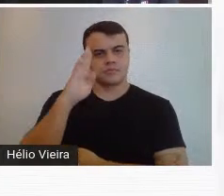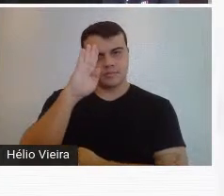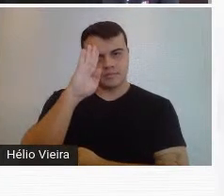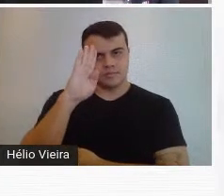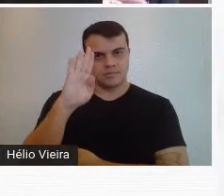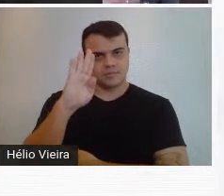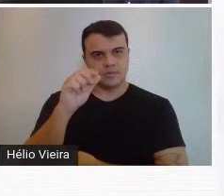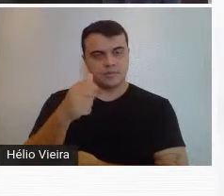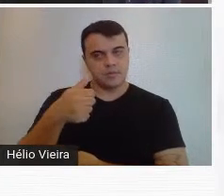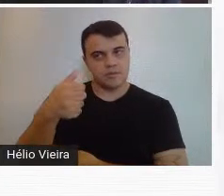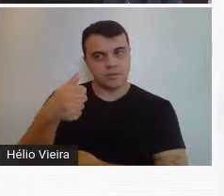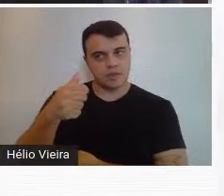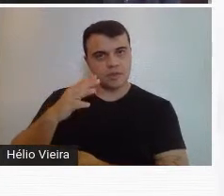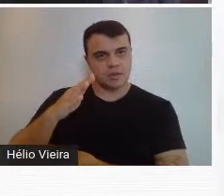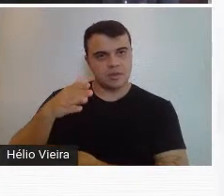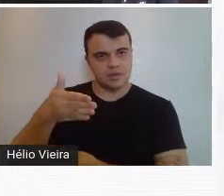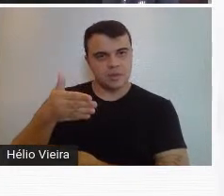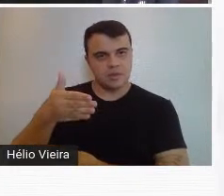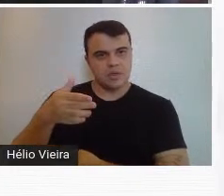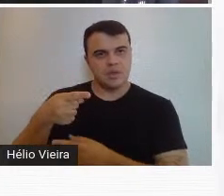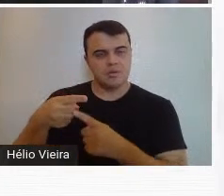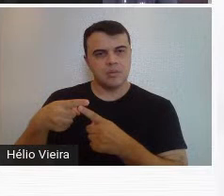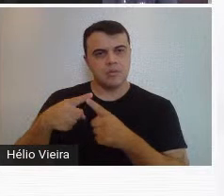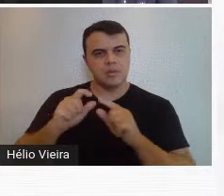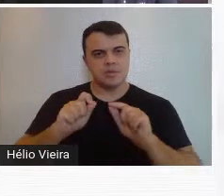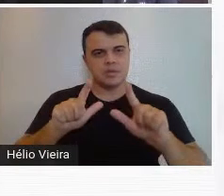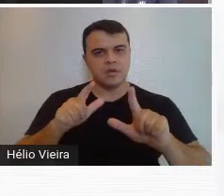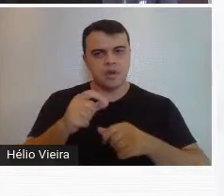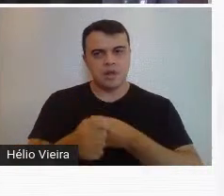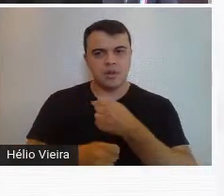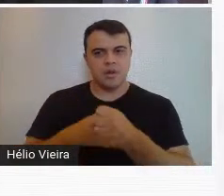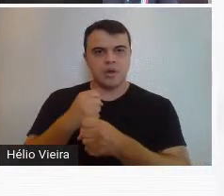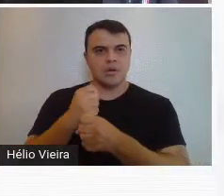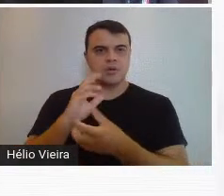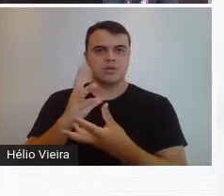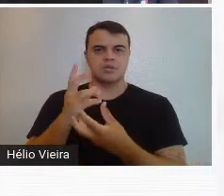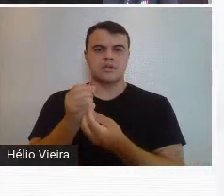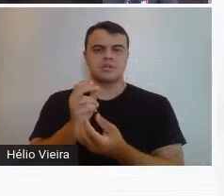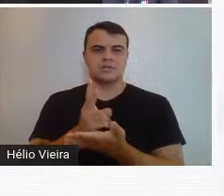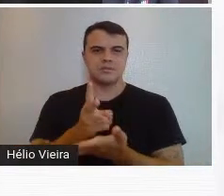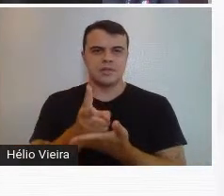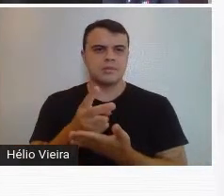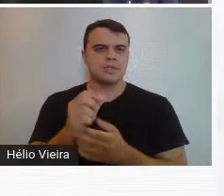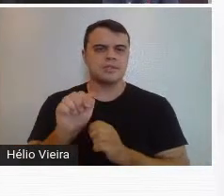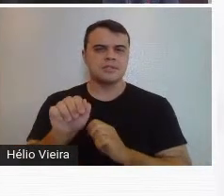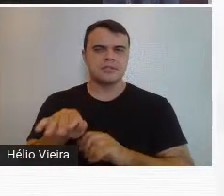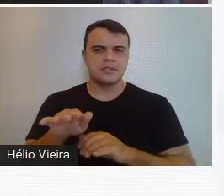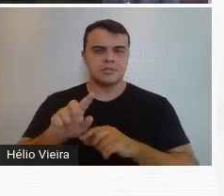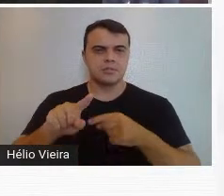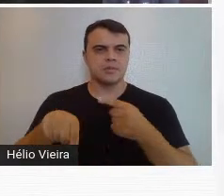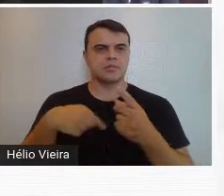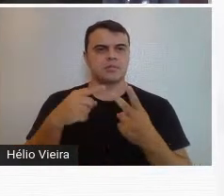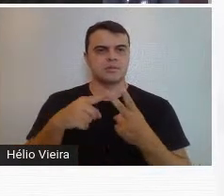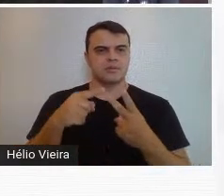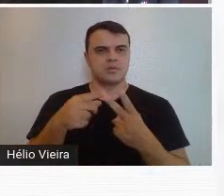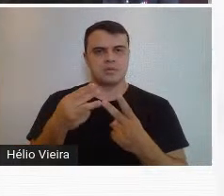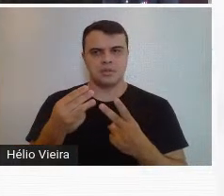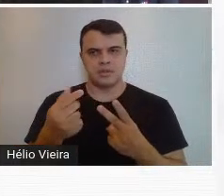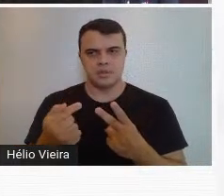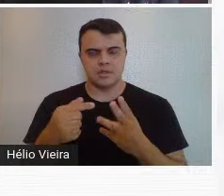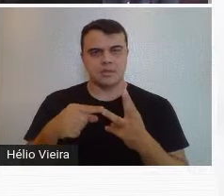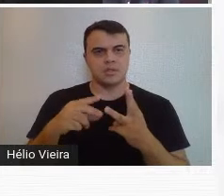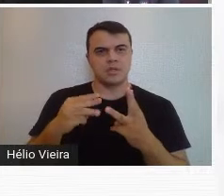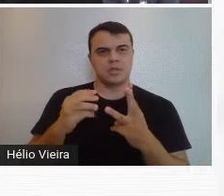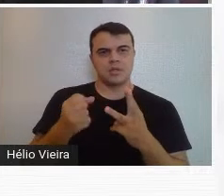e o primeiro já é a instituição de uma exposição anual de arte por ano. Então, todo setembro, logo depois teve o salão de 37, de